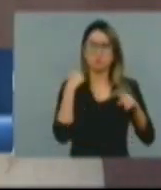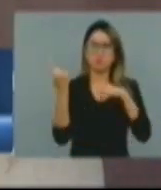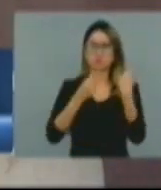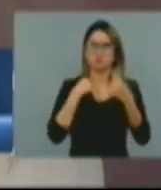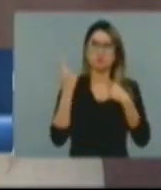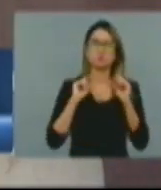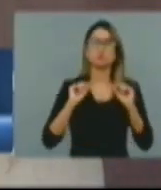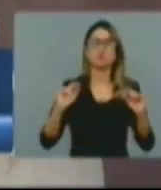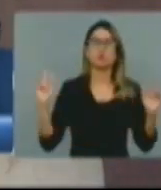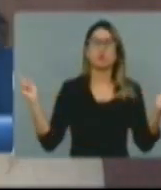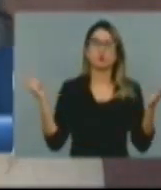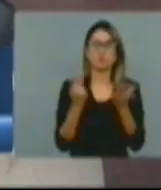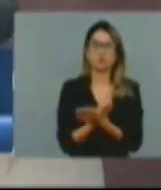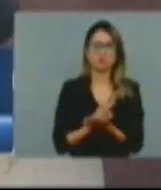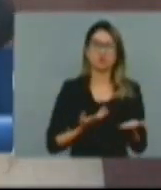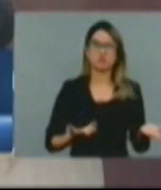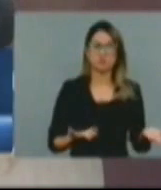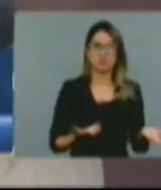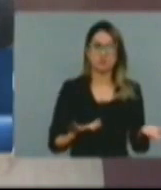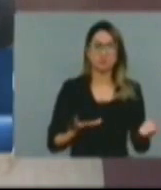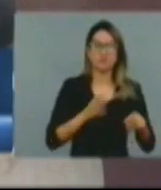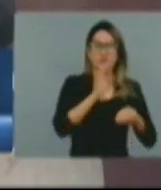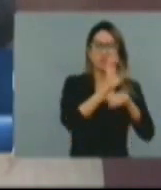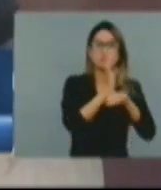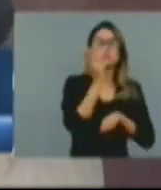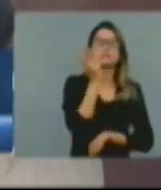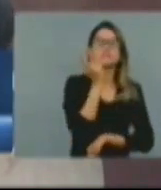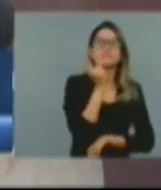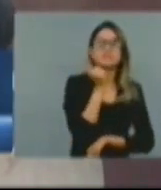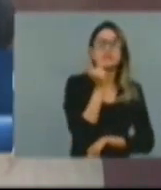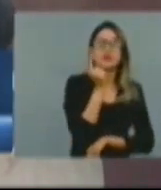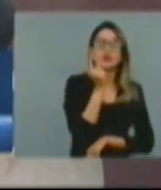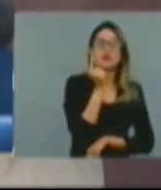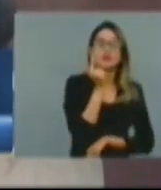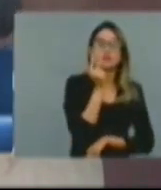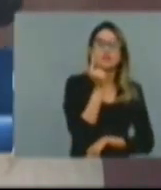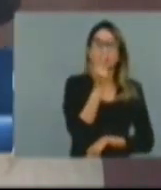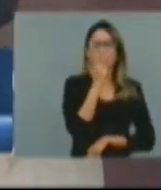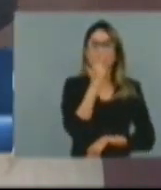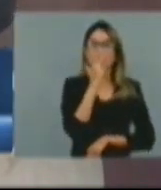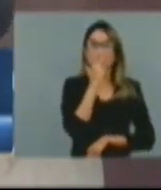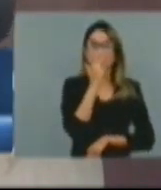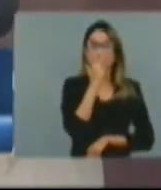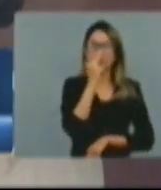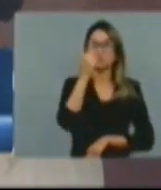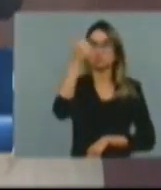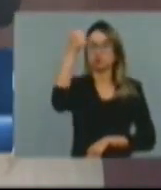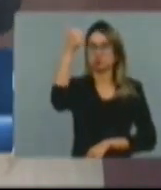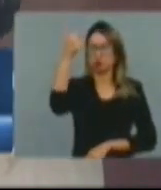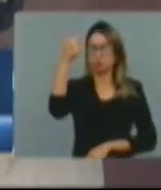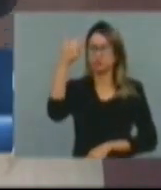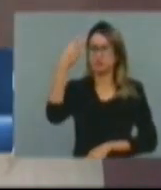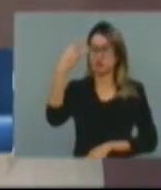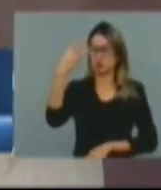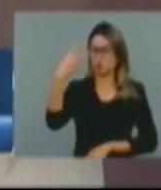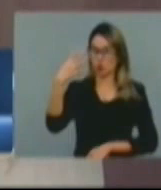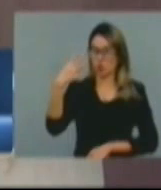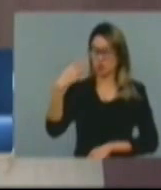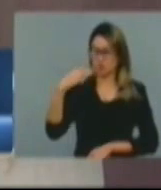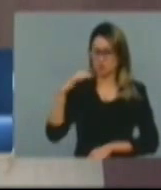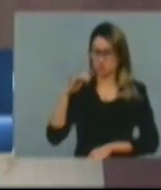o Ceará pula da 19ª